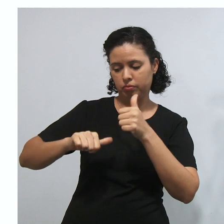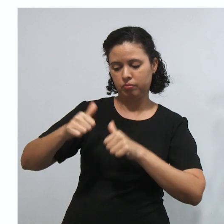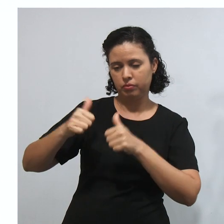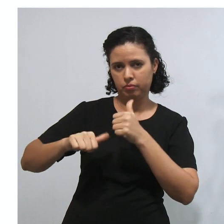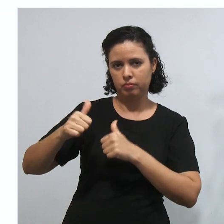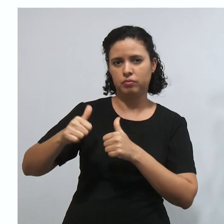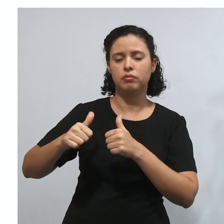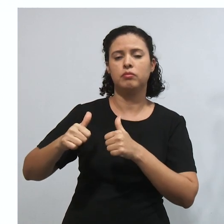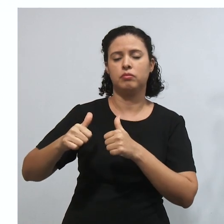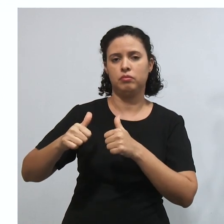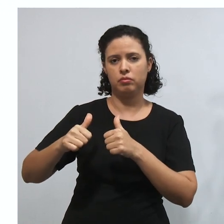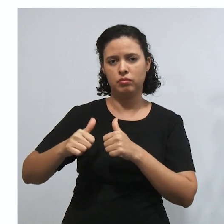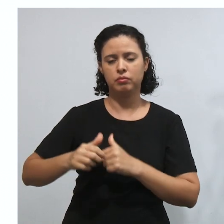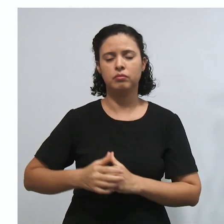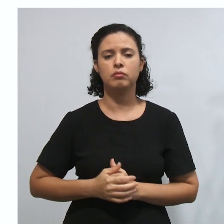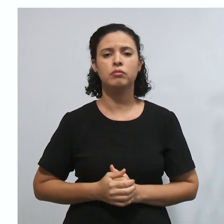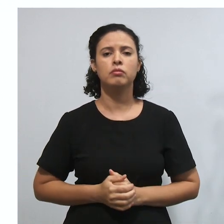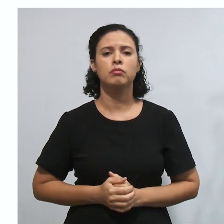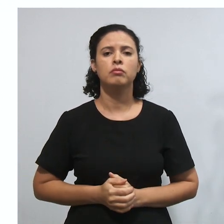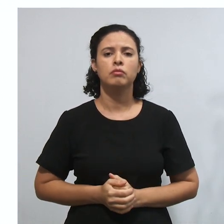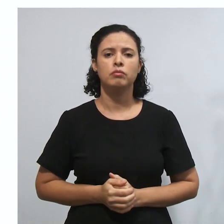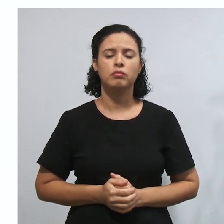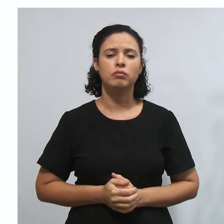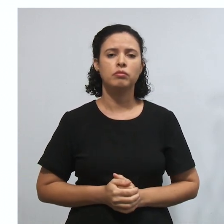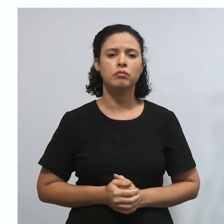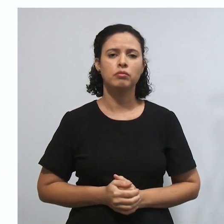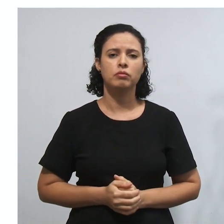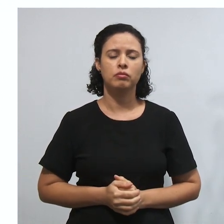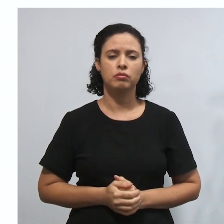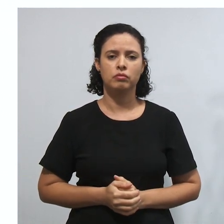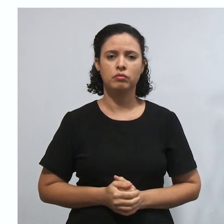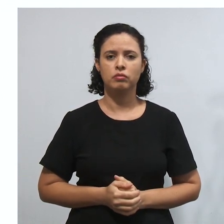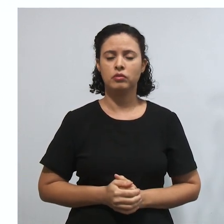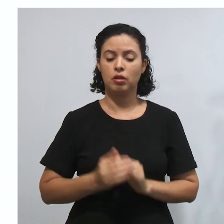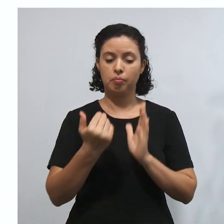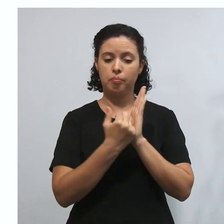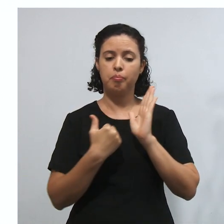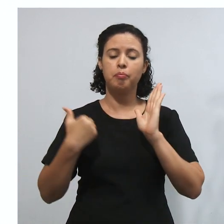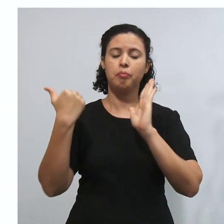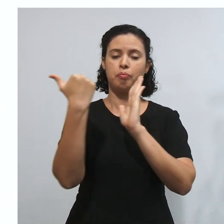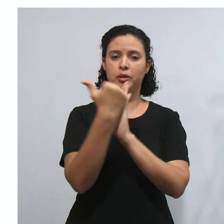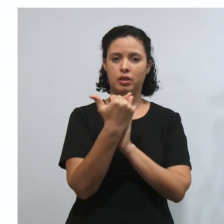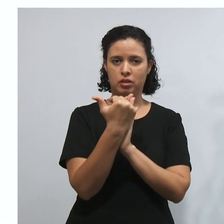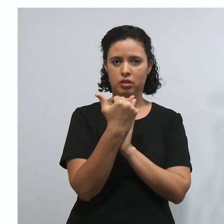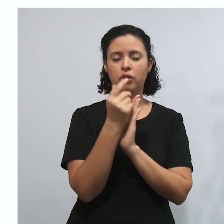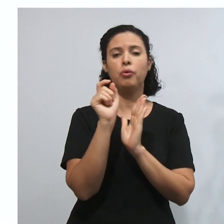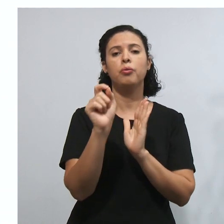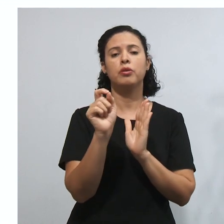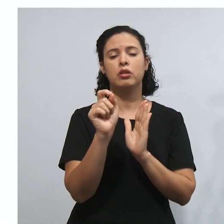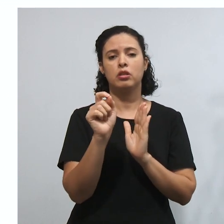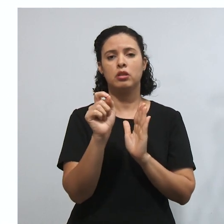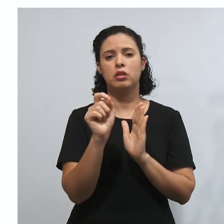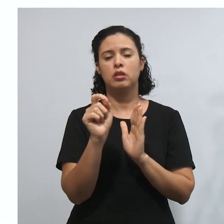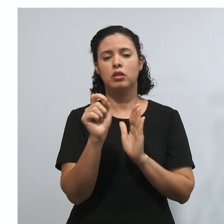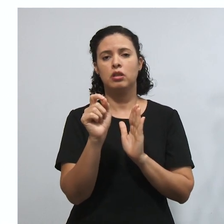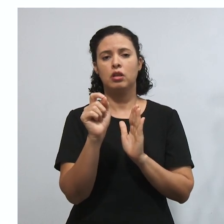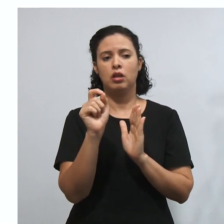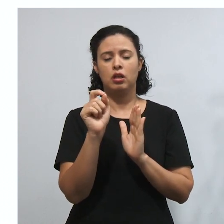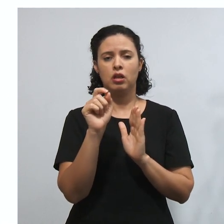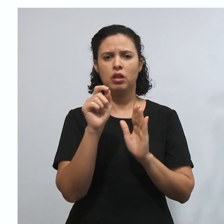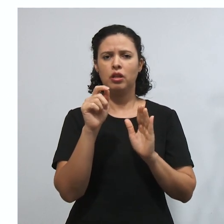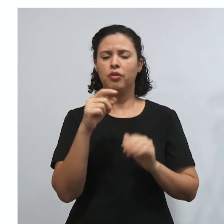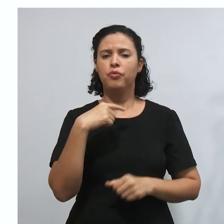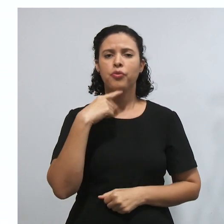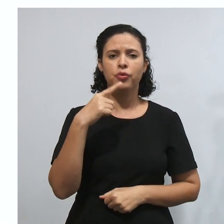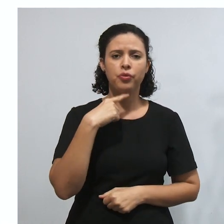principal do processo. Tá certo? E eu ainda digo mais, eu ainda venho complementando, dizendo que não é possível iniciar um